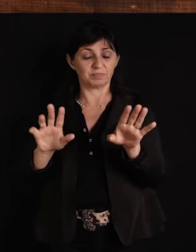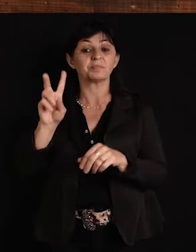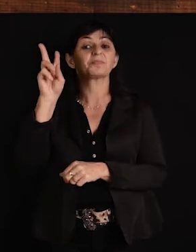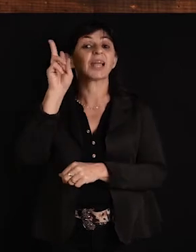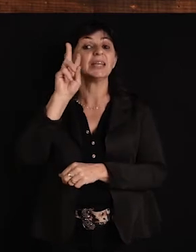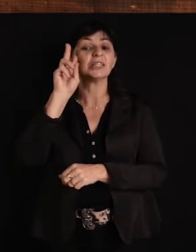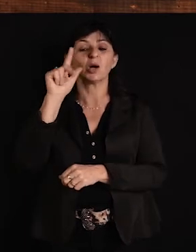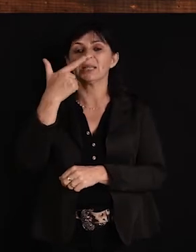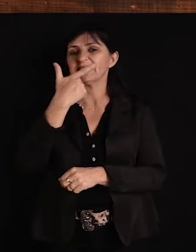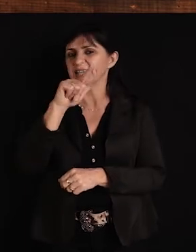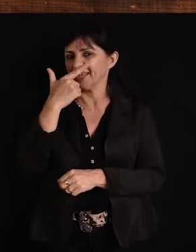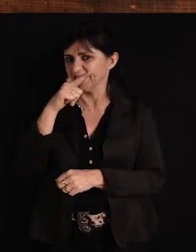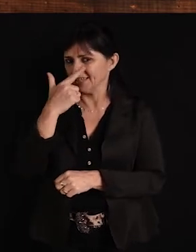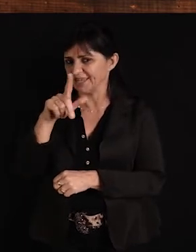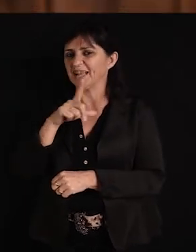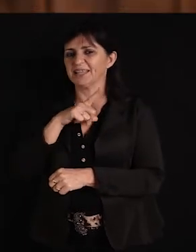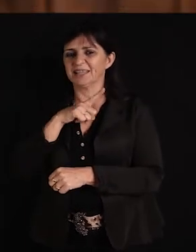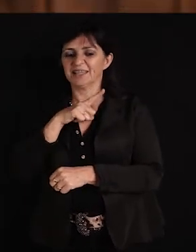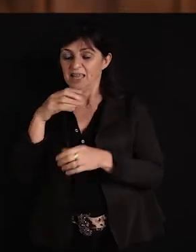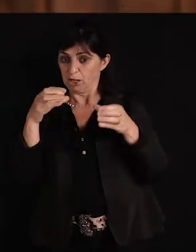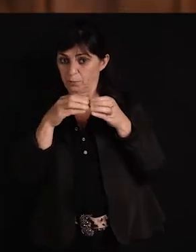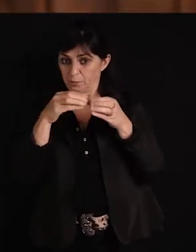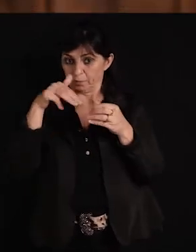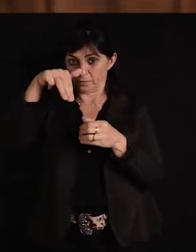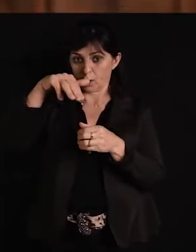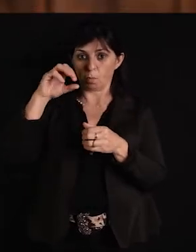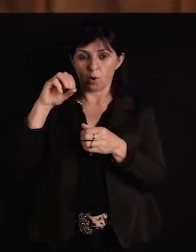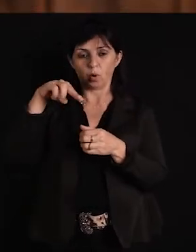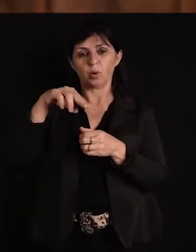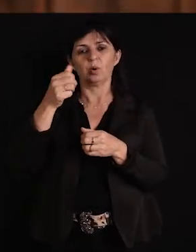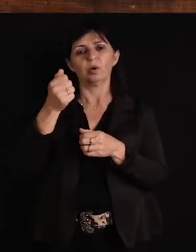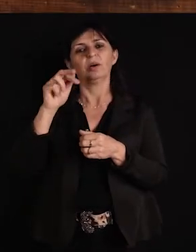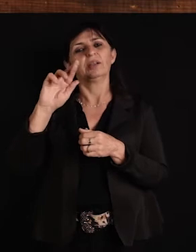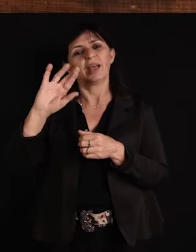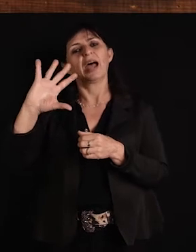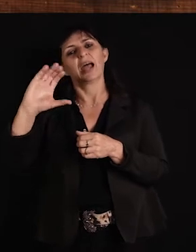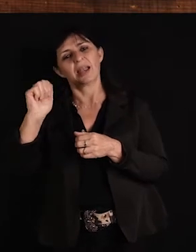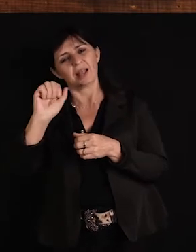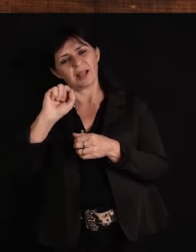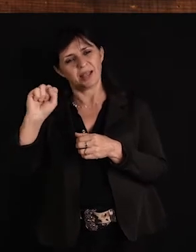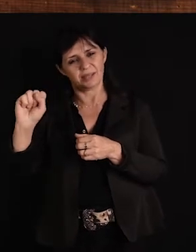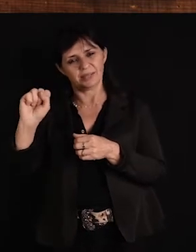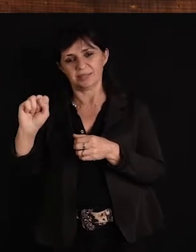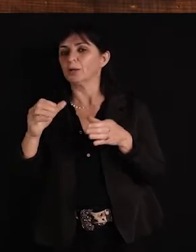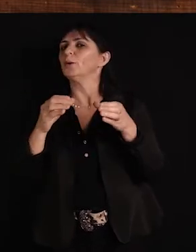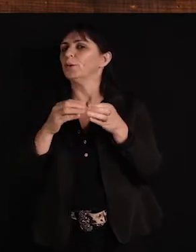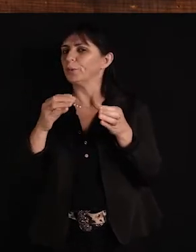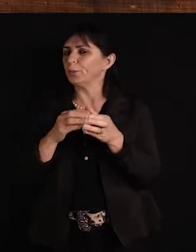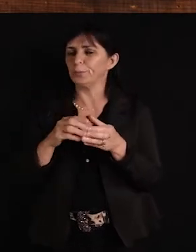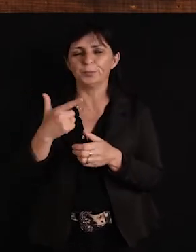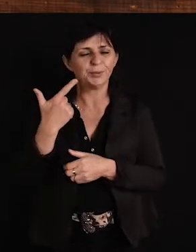nos monarcas tem uma turminha ali, que é muito complicada, viu? Os caras não deixam passar nada, eles estão sempre